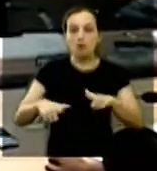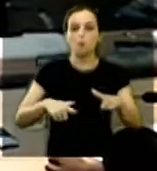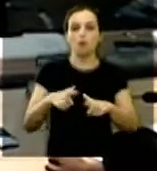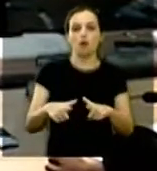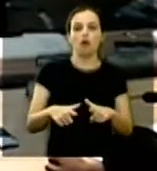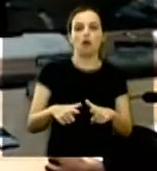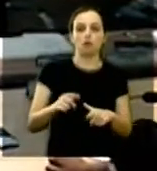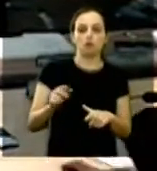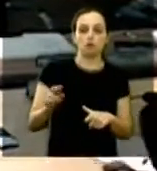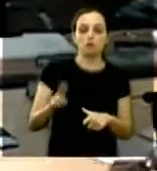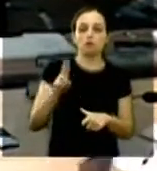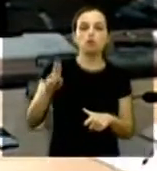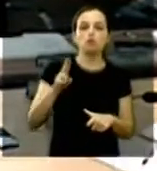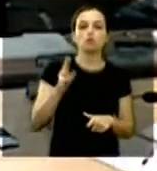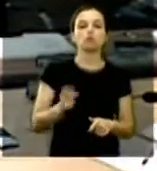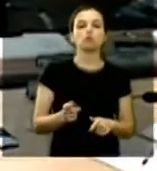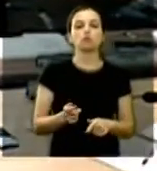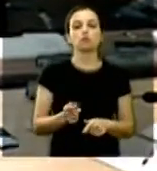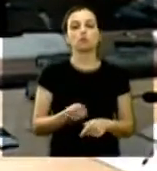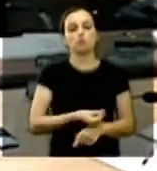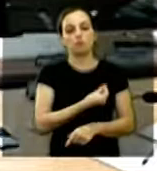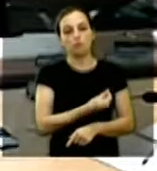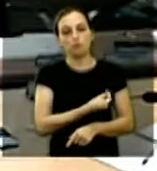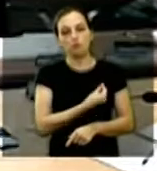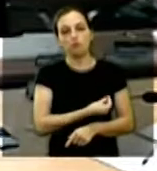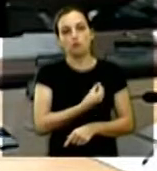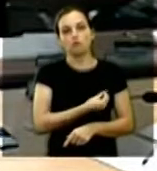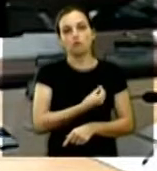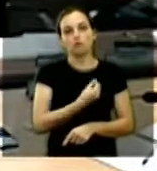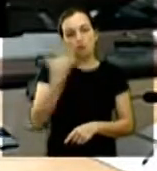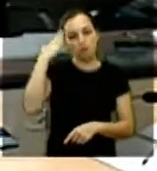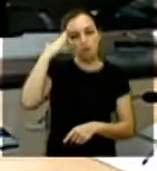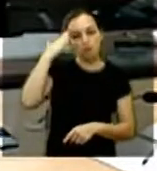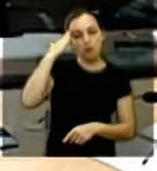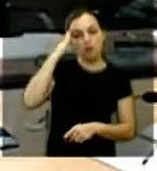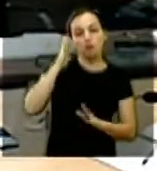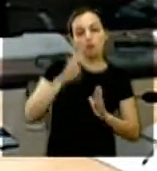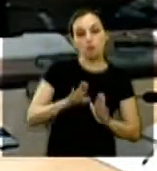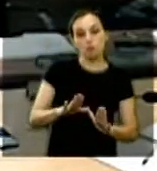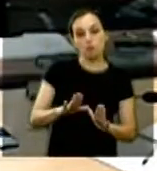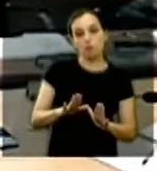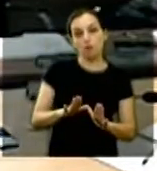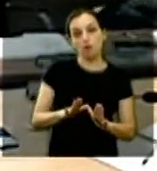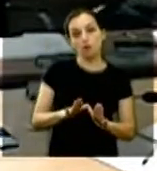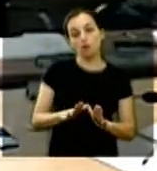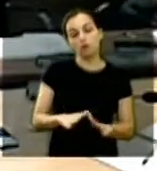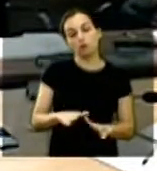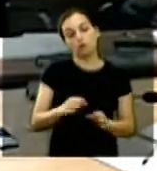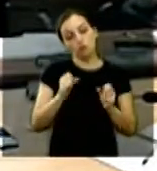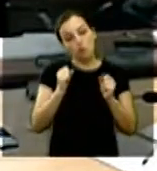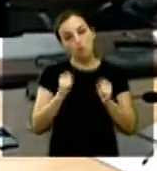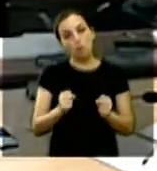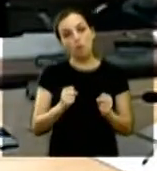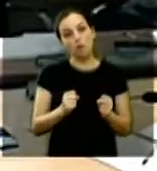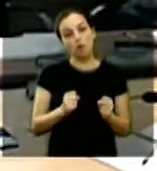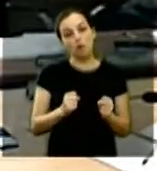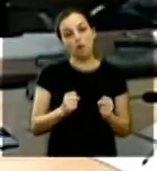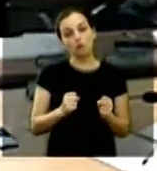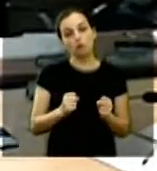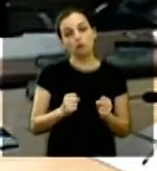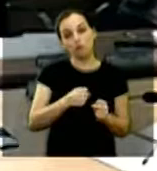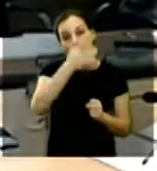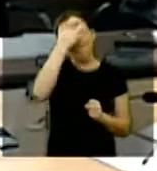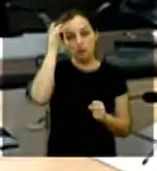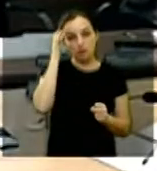dele então até entendo o que a vossa excelência diz que a vereadora Juliana mas não podemos desqualificar aqueles que